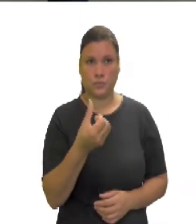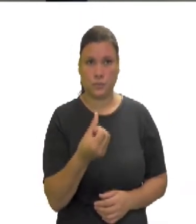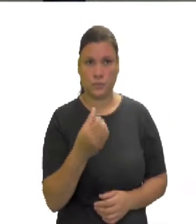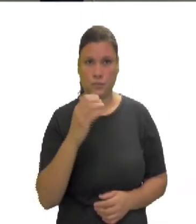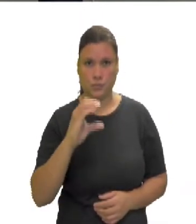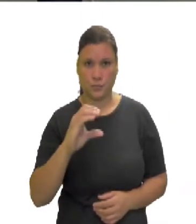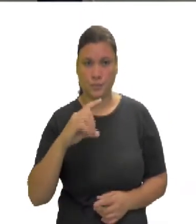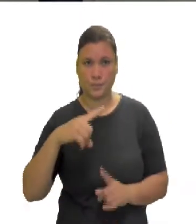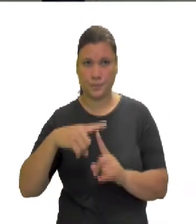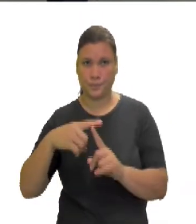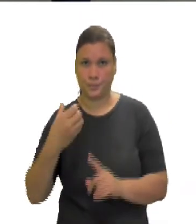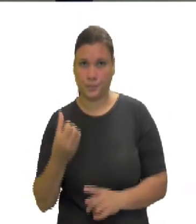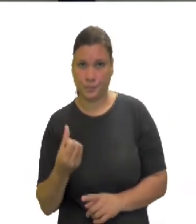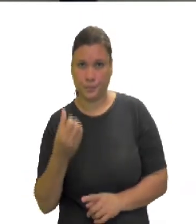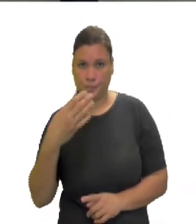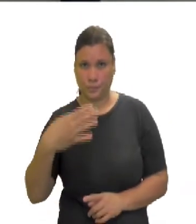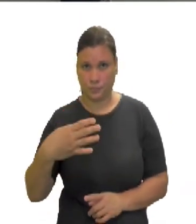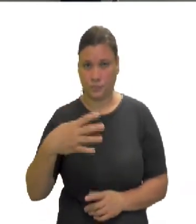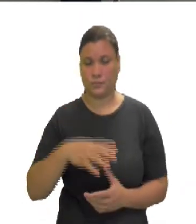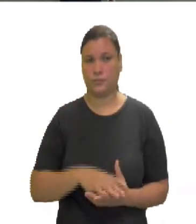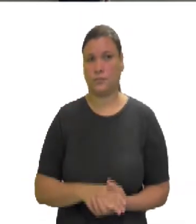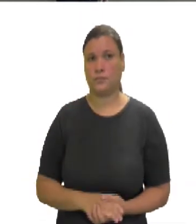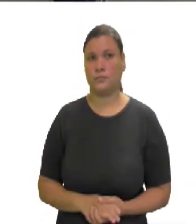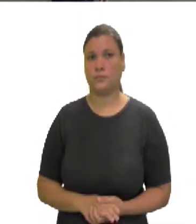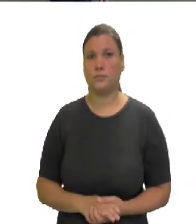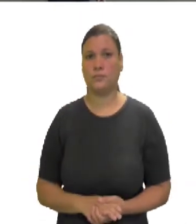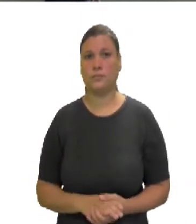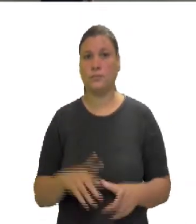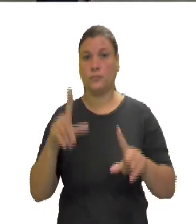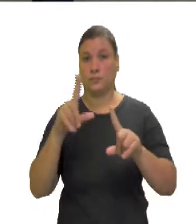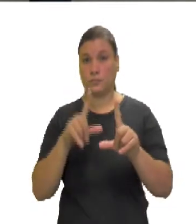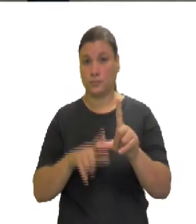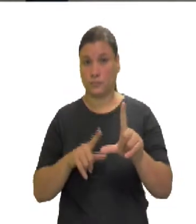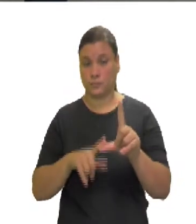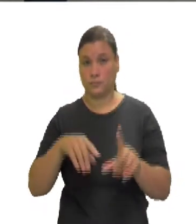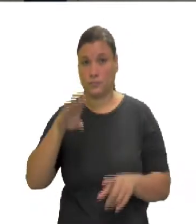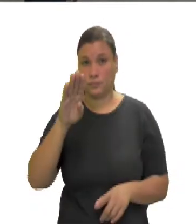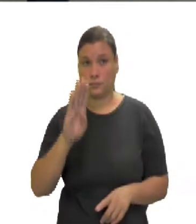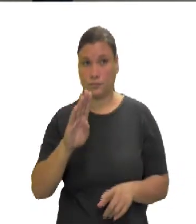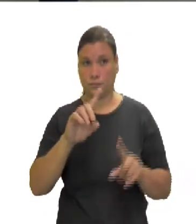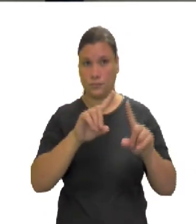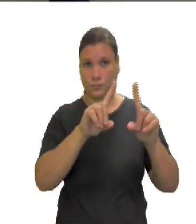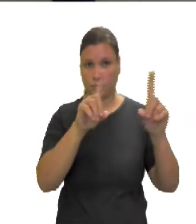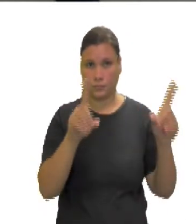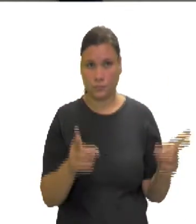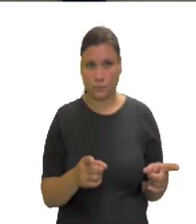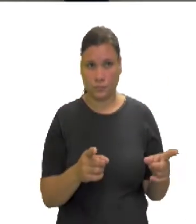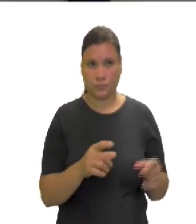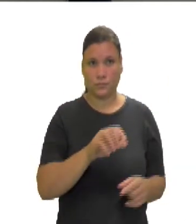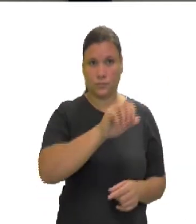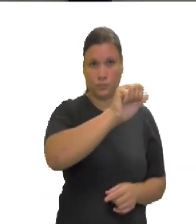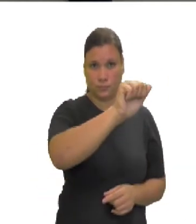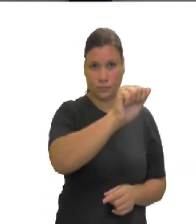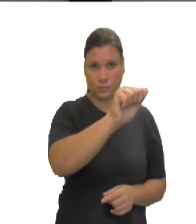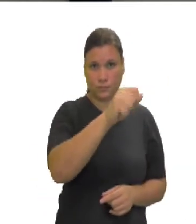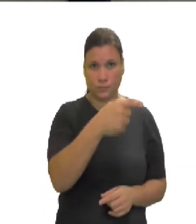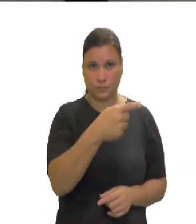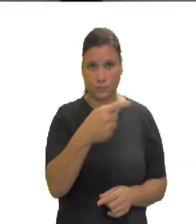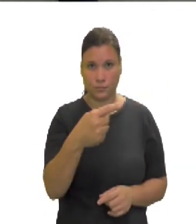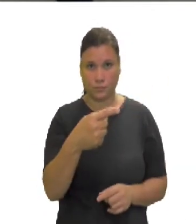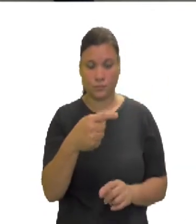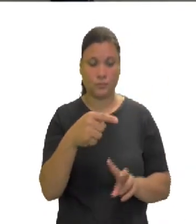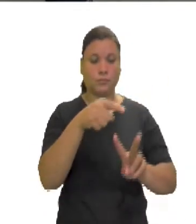ao quadrado, menos 16C, mais 64. Veja a letra B. Eu tenho aqui, ó, raiz